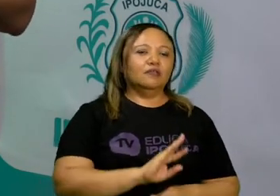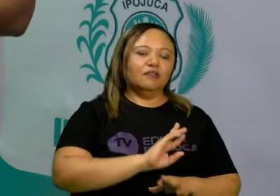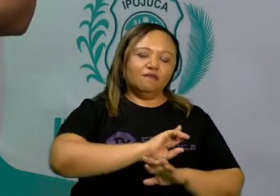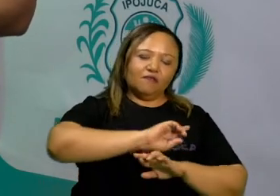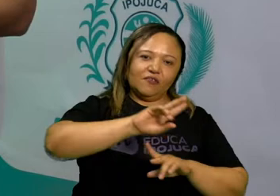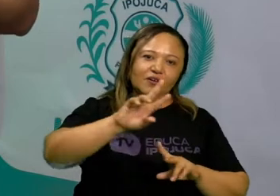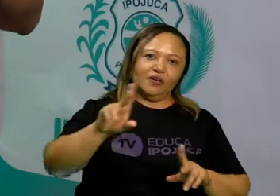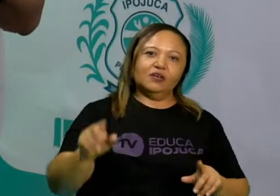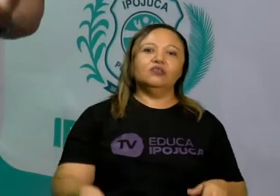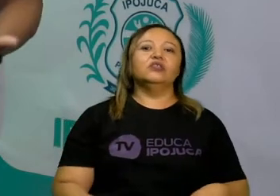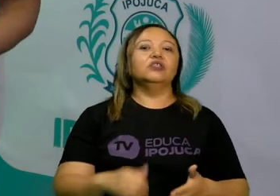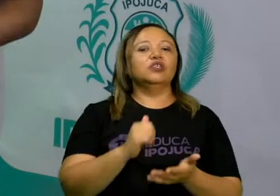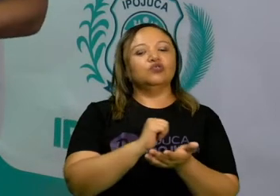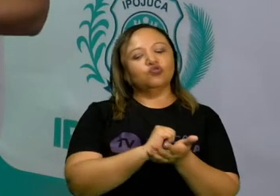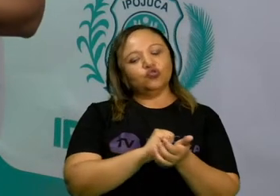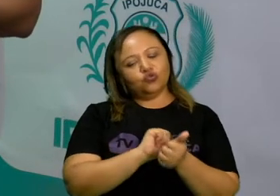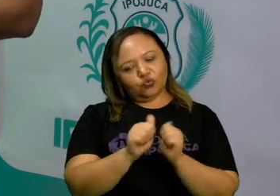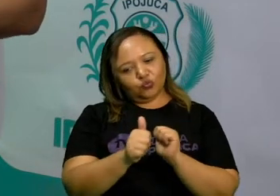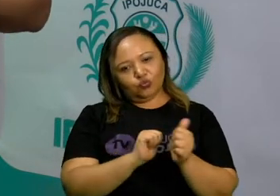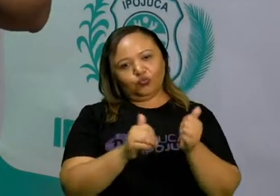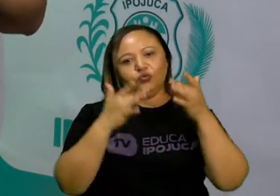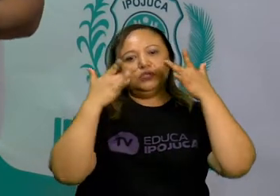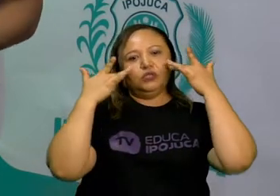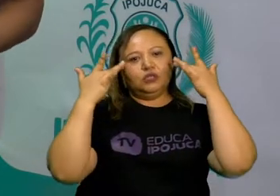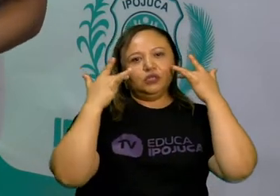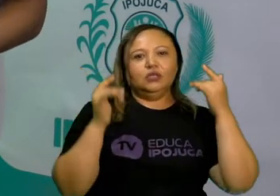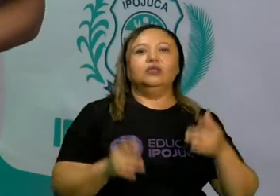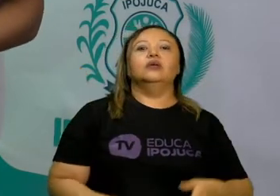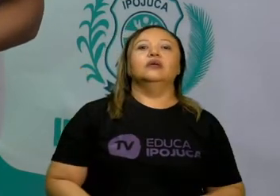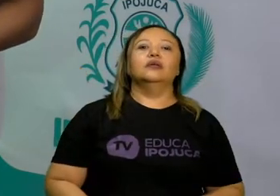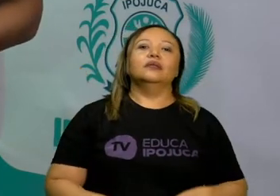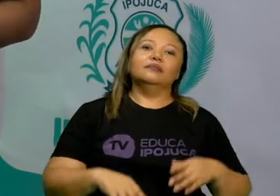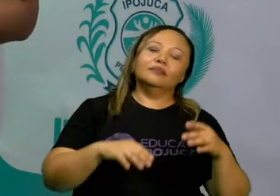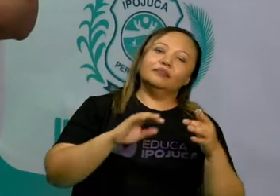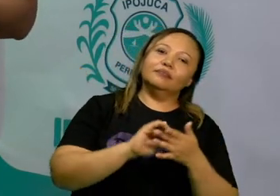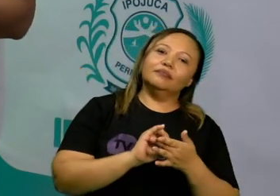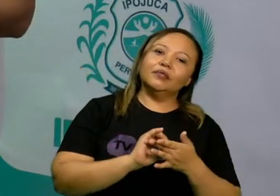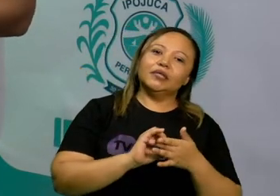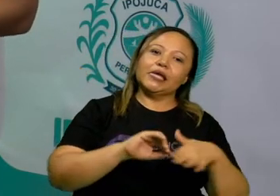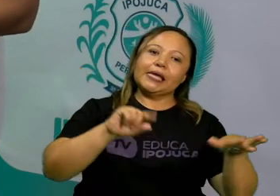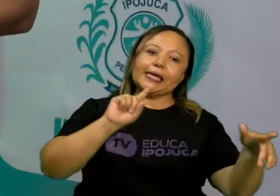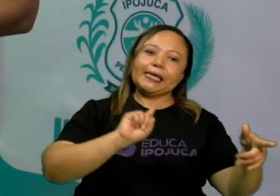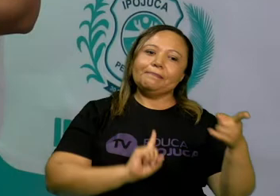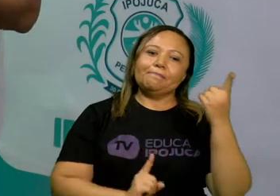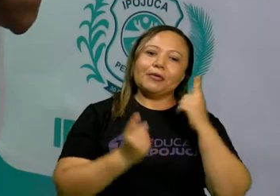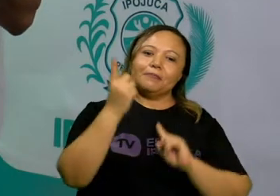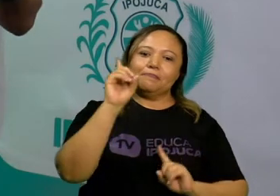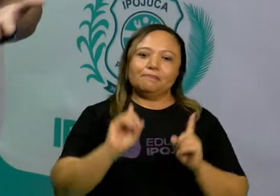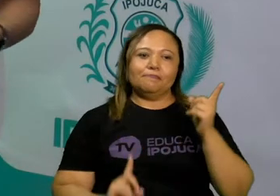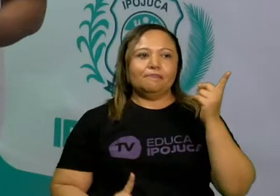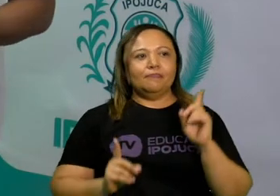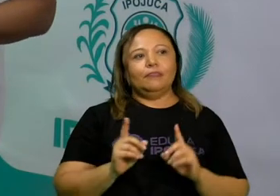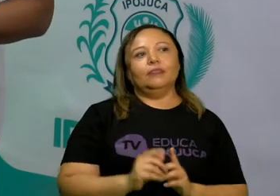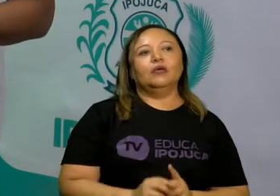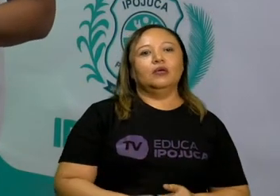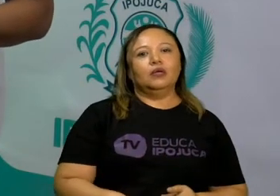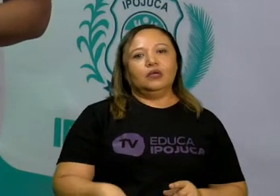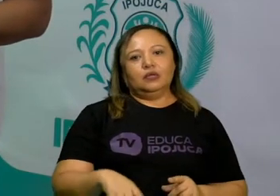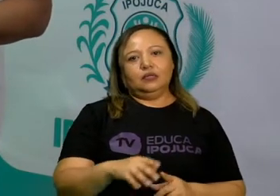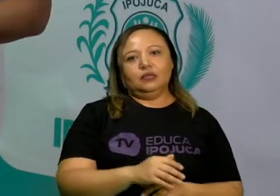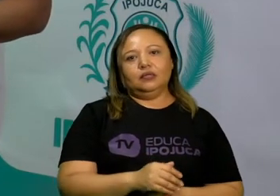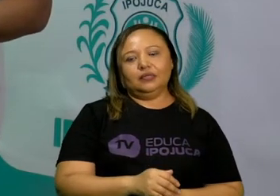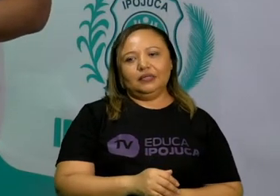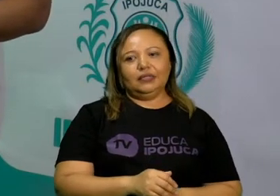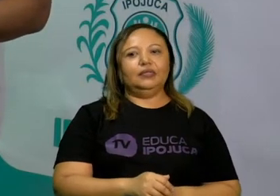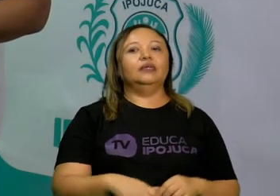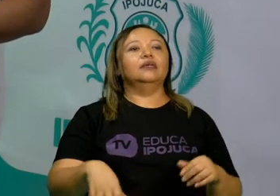jogos teatrais, dramatização, mímica, pantomima, e os jogos cooperativos, como o Pega Corrente e